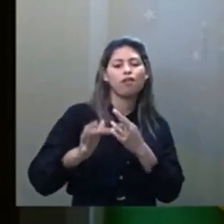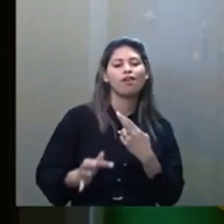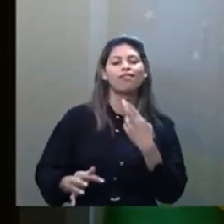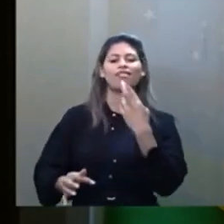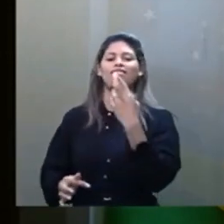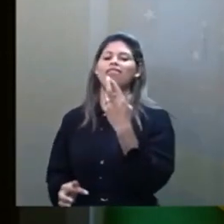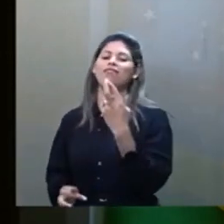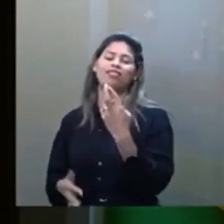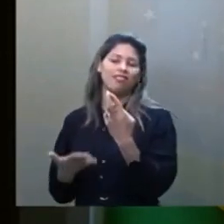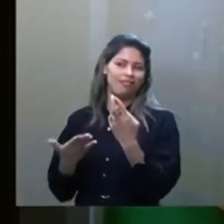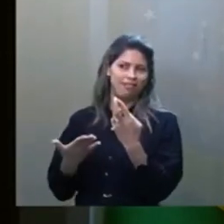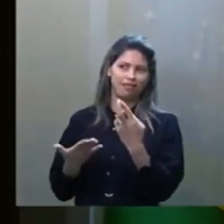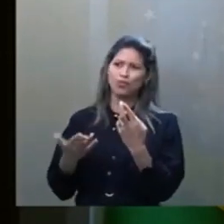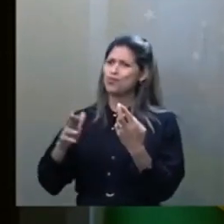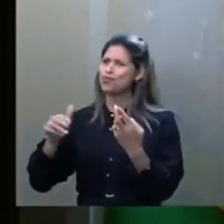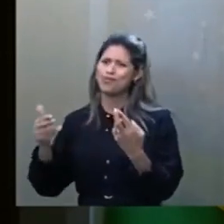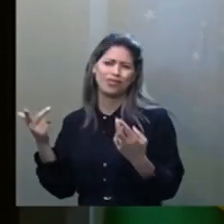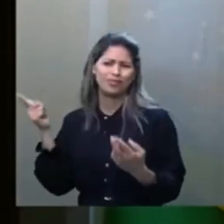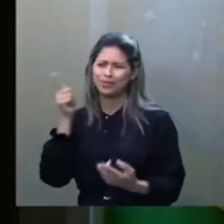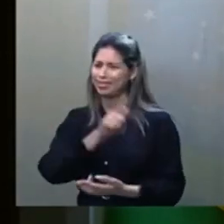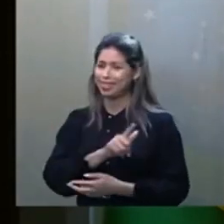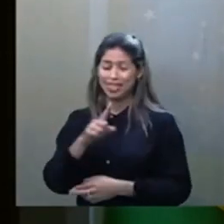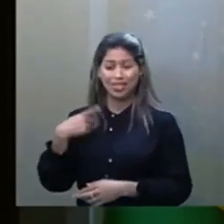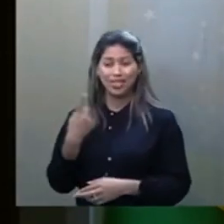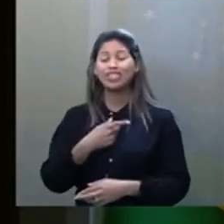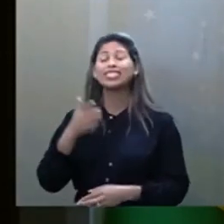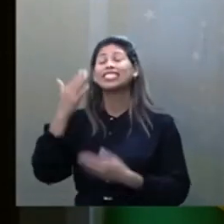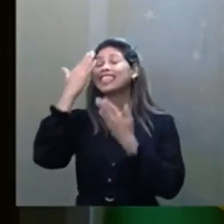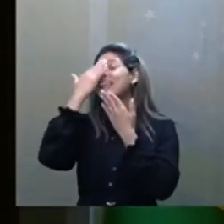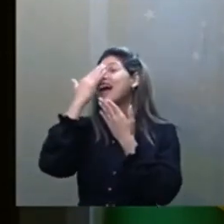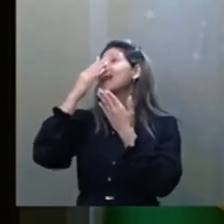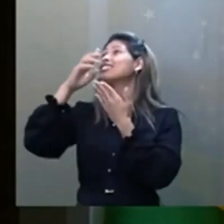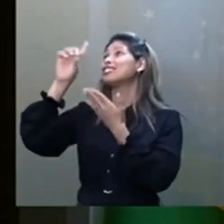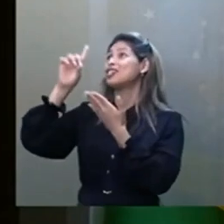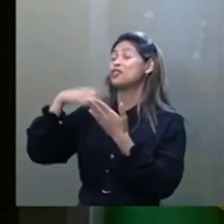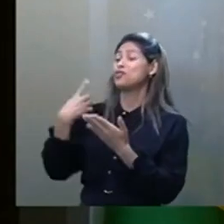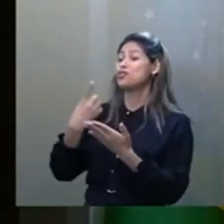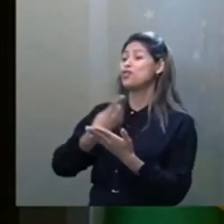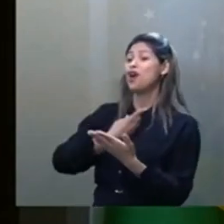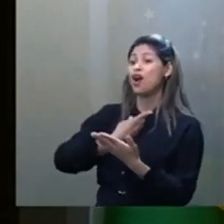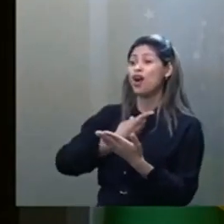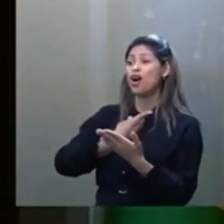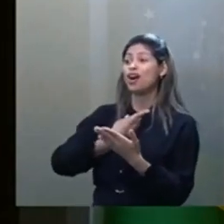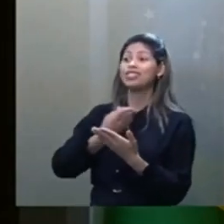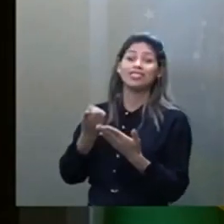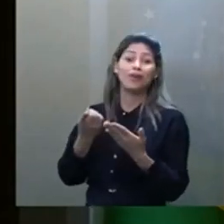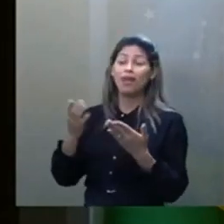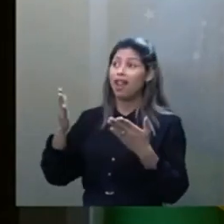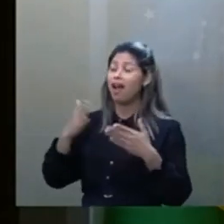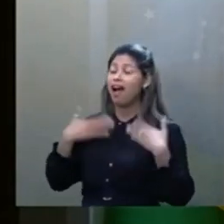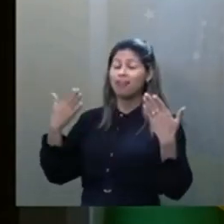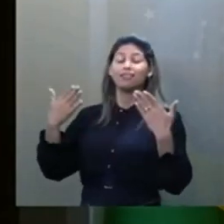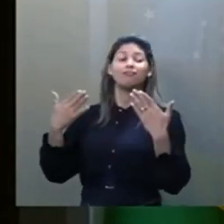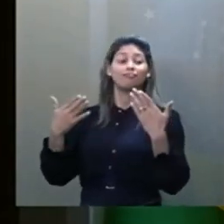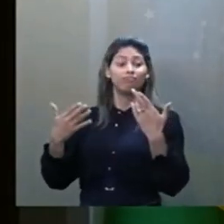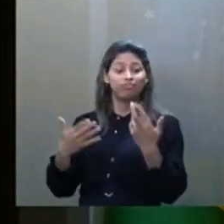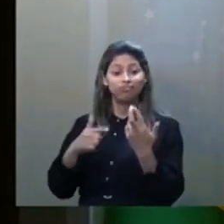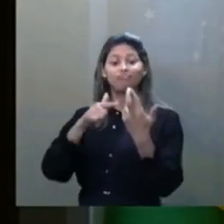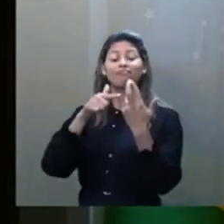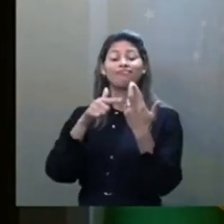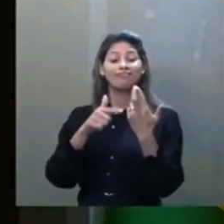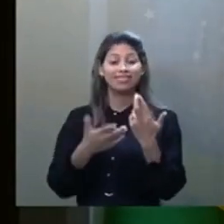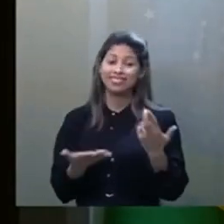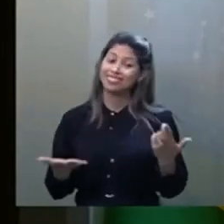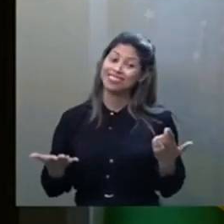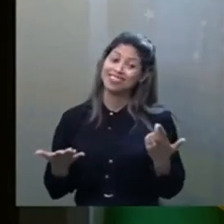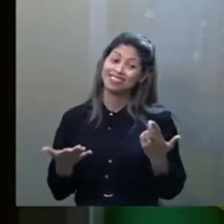no susto, graças a Deus, a gente veio no susto. O Andrezinho, meu segundo filho, veio no susto. Olha que maravilha, não é? Mas